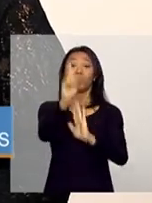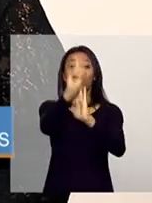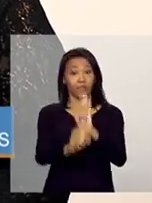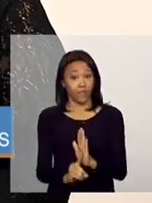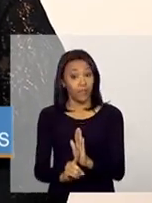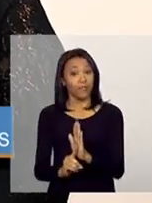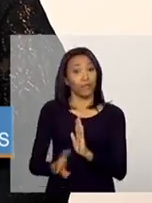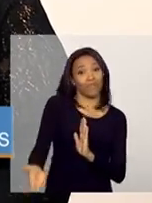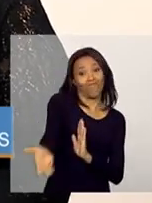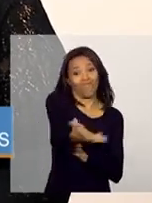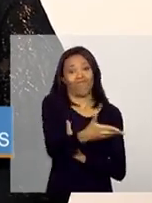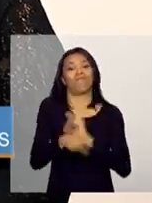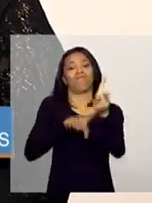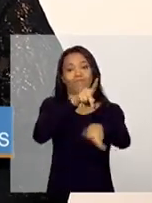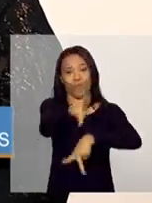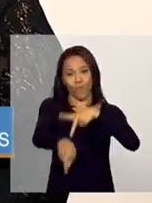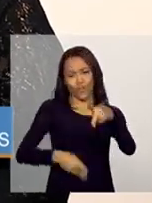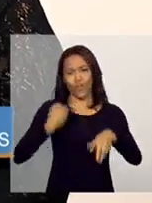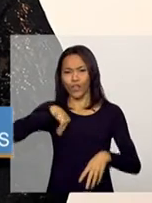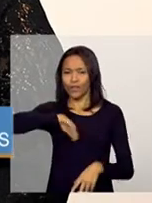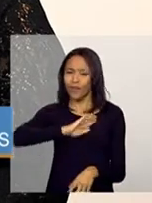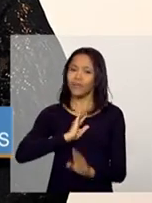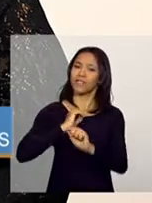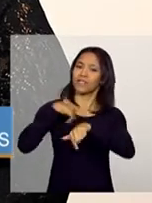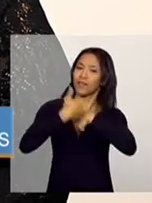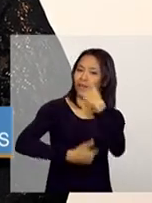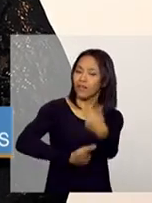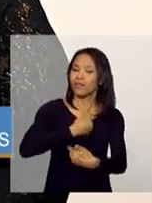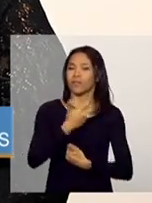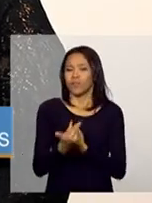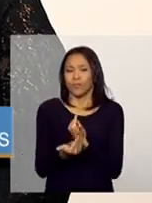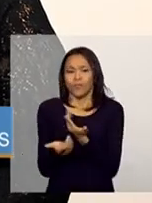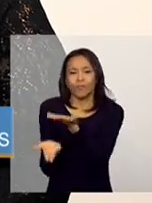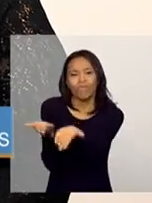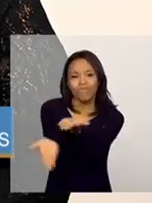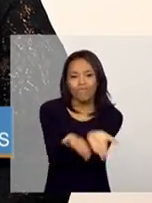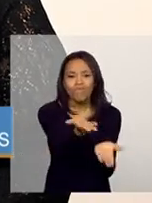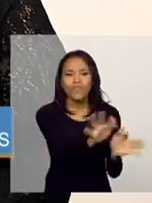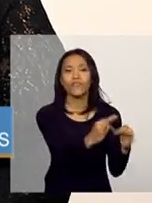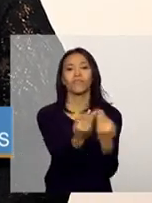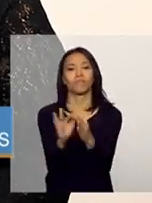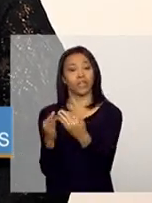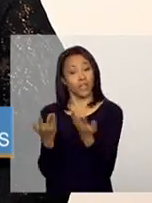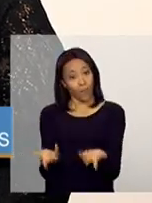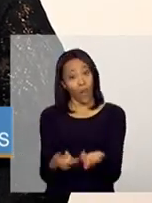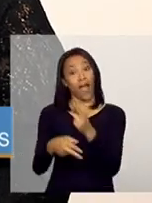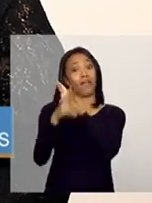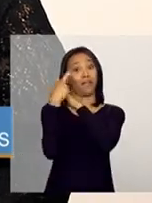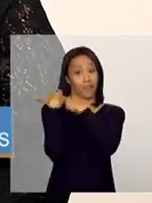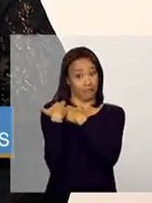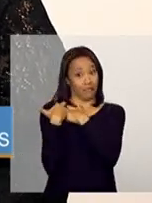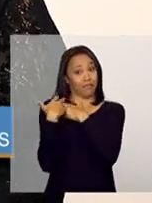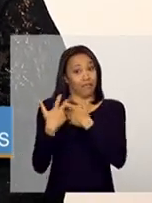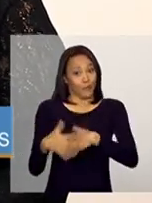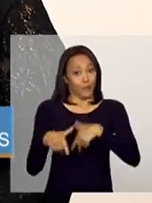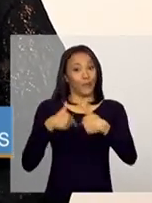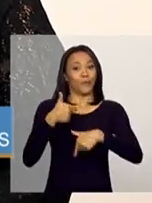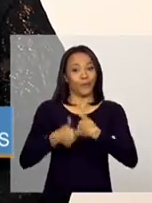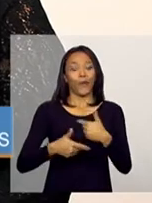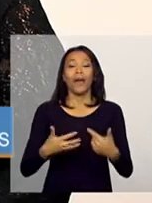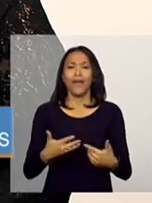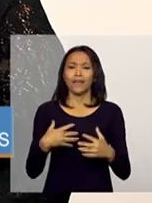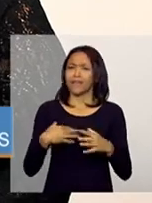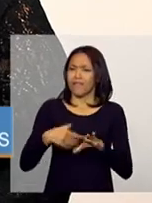e nós trabalhamos a centralidade da família. Então, a responsabilidade da assistência social é desenvolver um